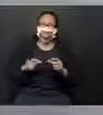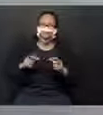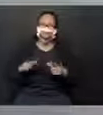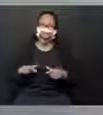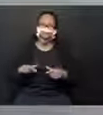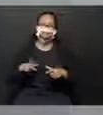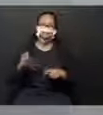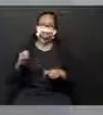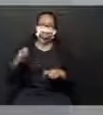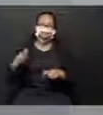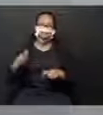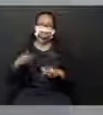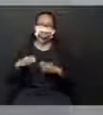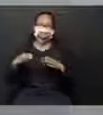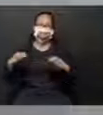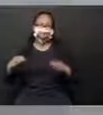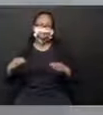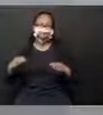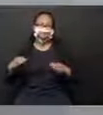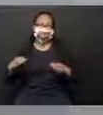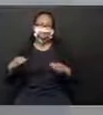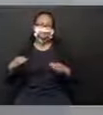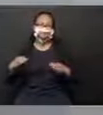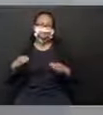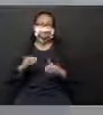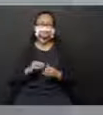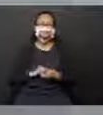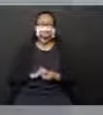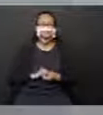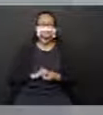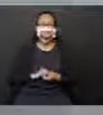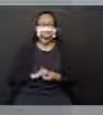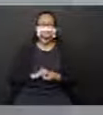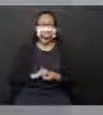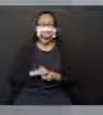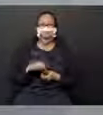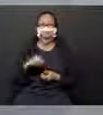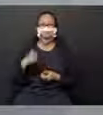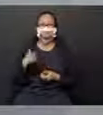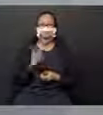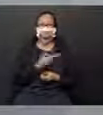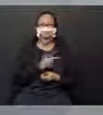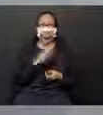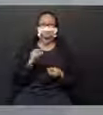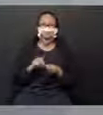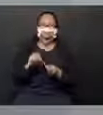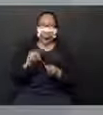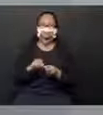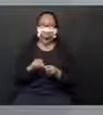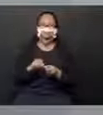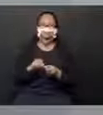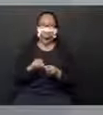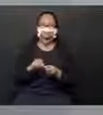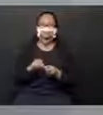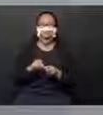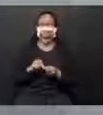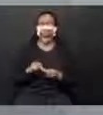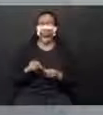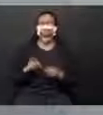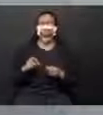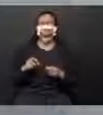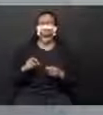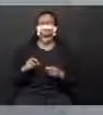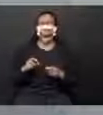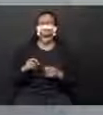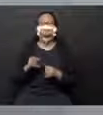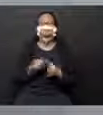posição de luz em relação ao objeto. Foi o que nós fizemos. Mudamos de posição e a sombra também